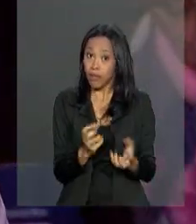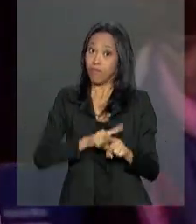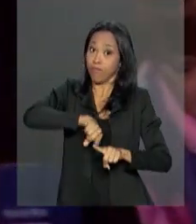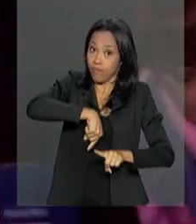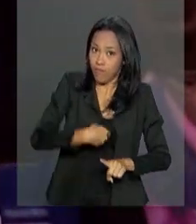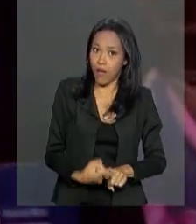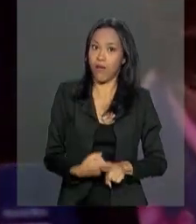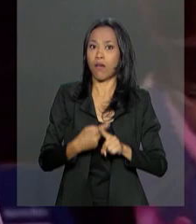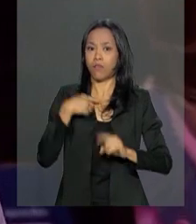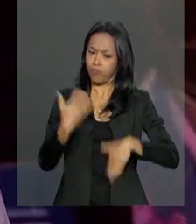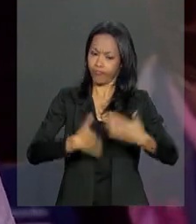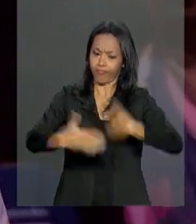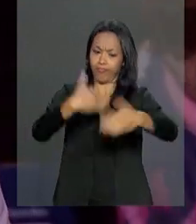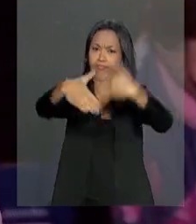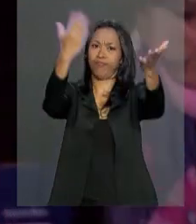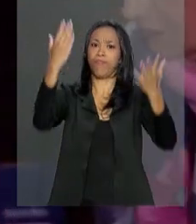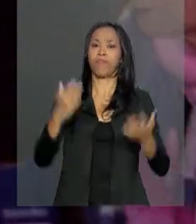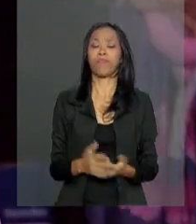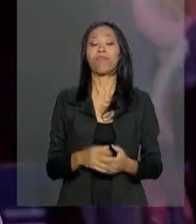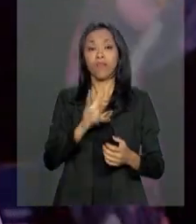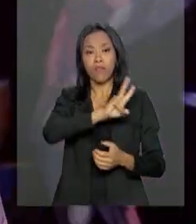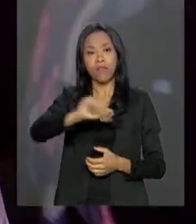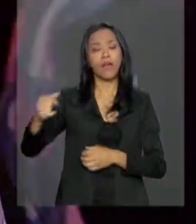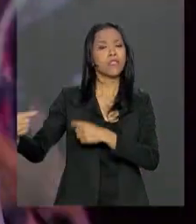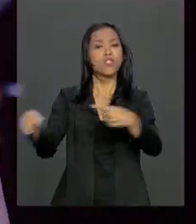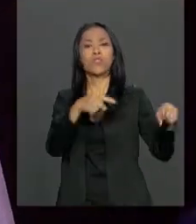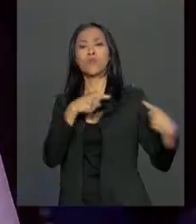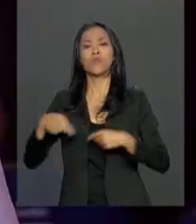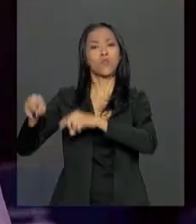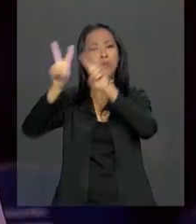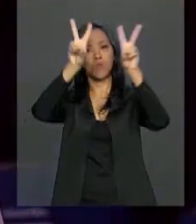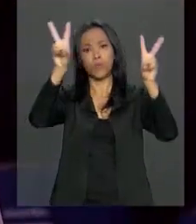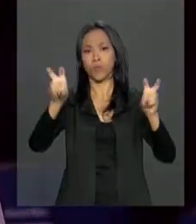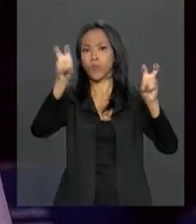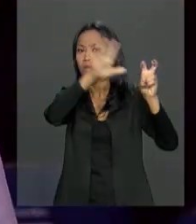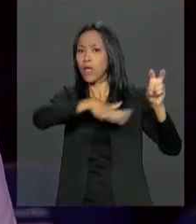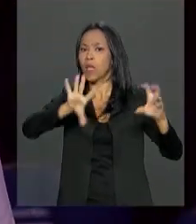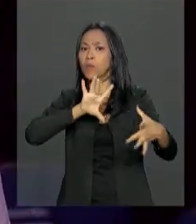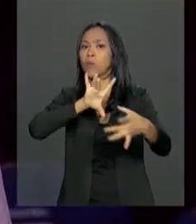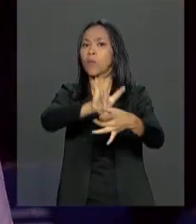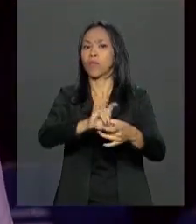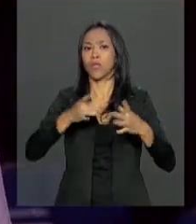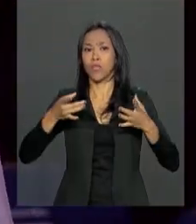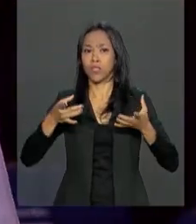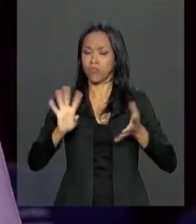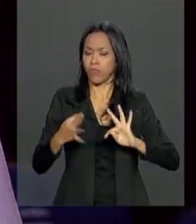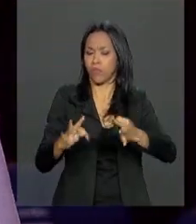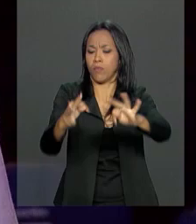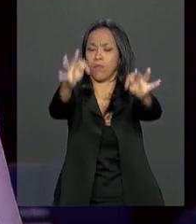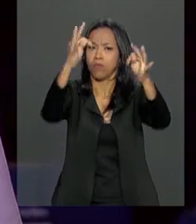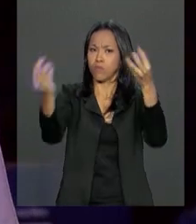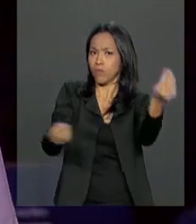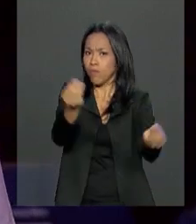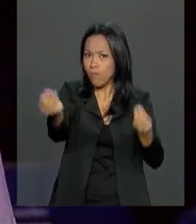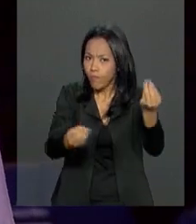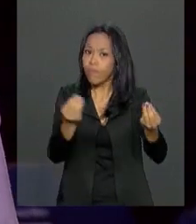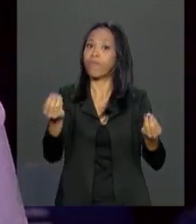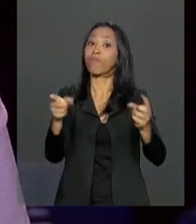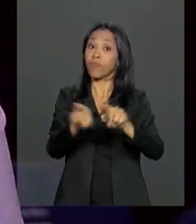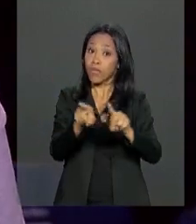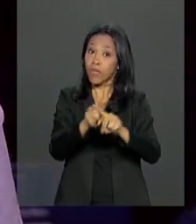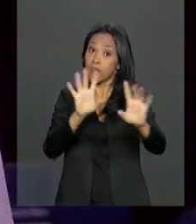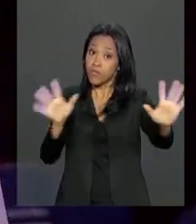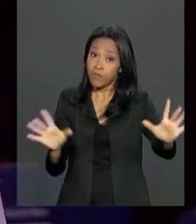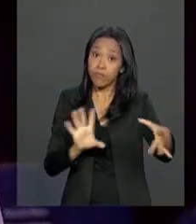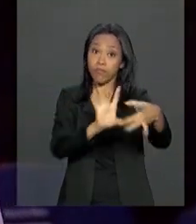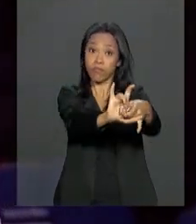ainda mais expressivo. Além disso, eles vão discutir também a questão do mundo digital, a relação entre o mundo digital, tecnológico e as relações